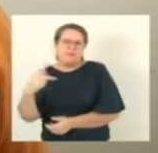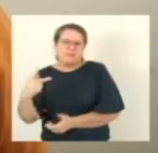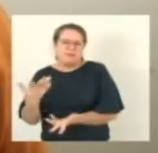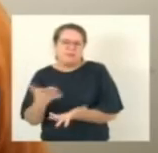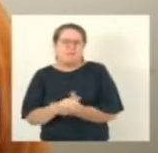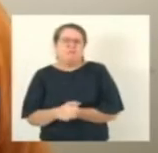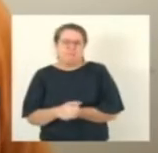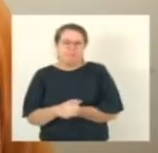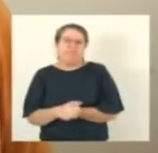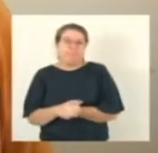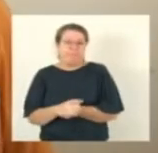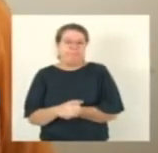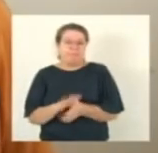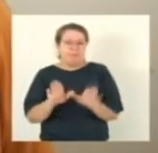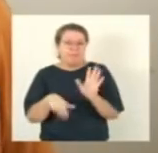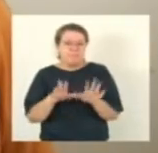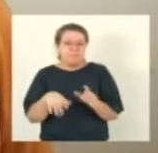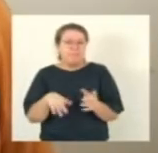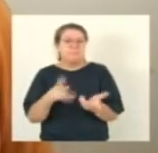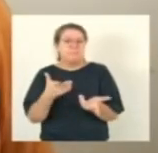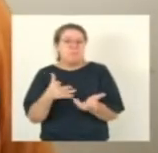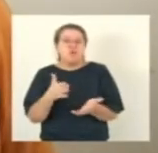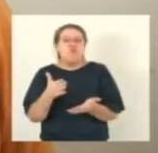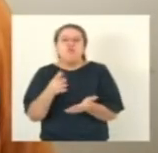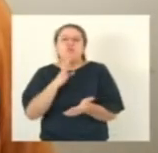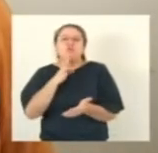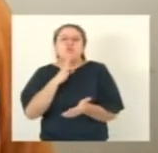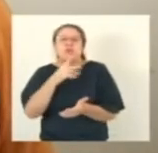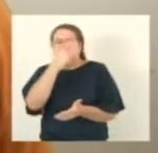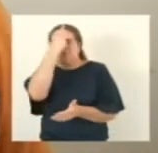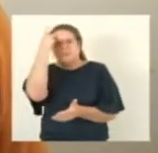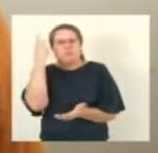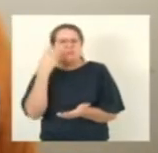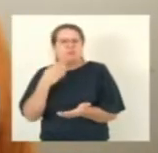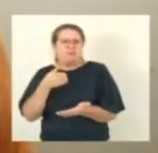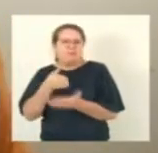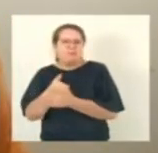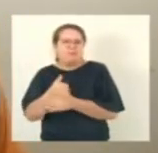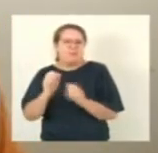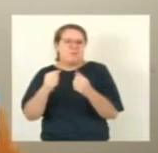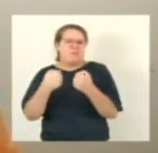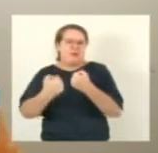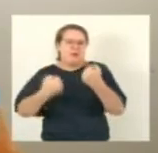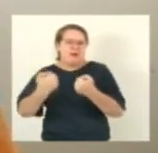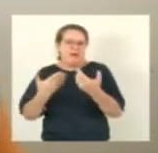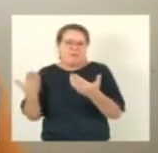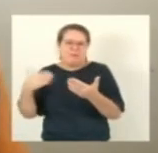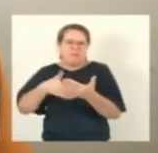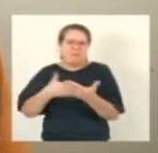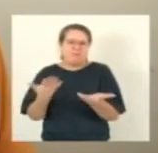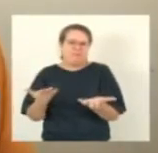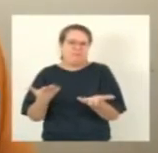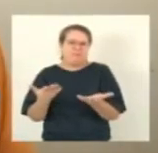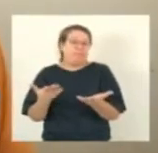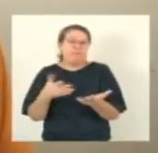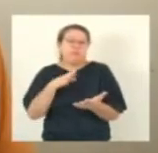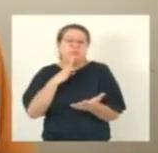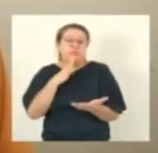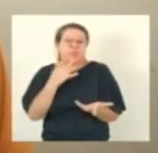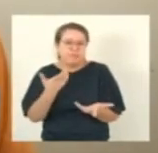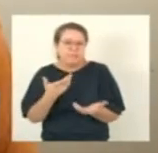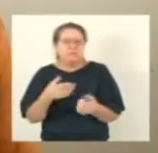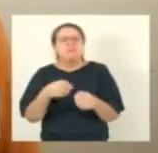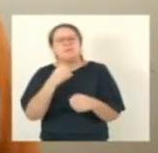um criminoso e nesse caso do projeto em si do deputado Gandini ele